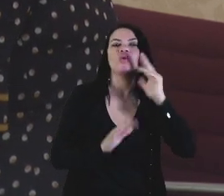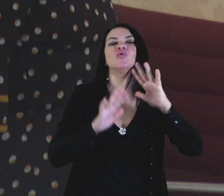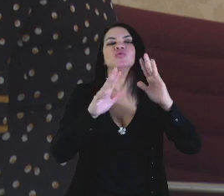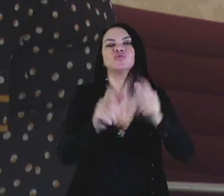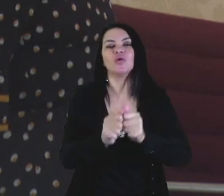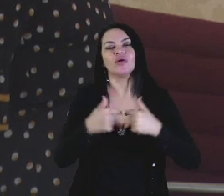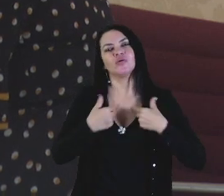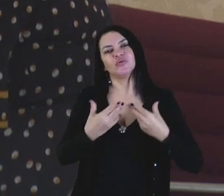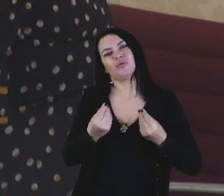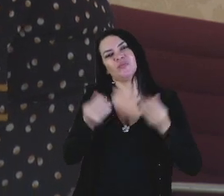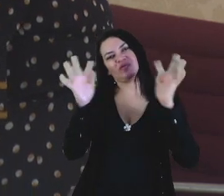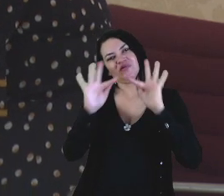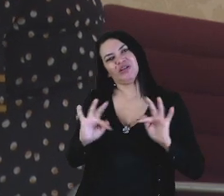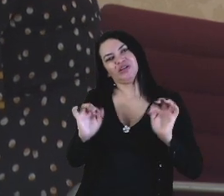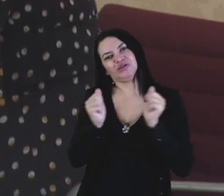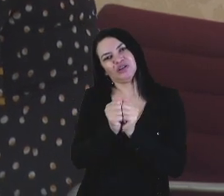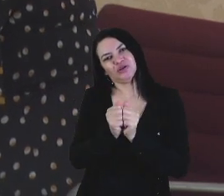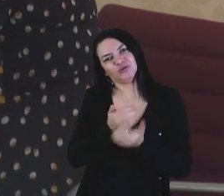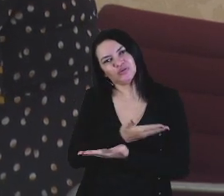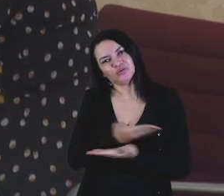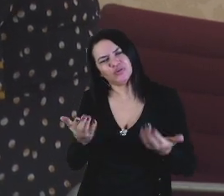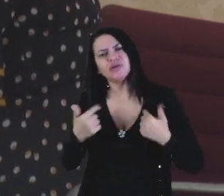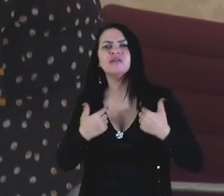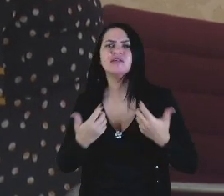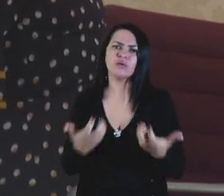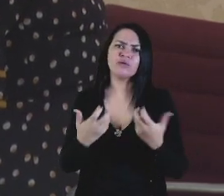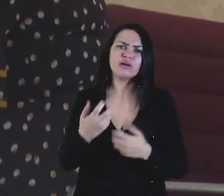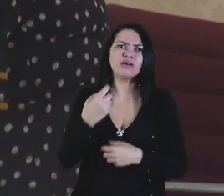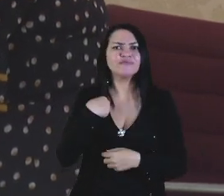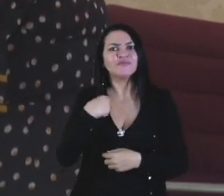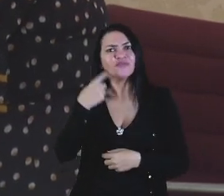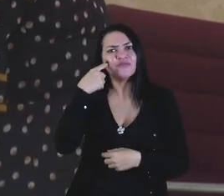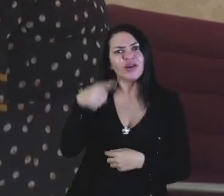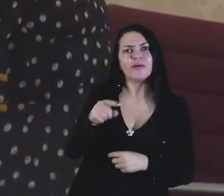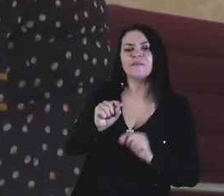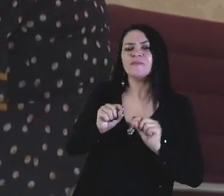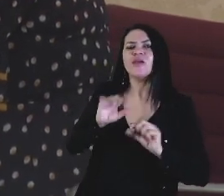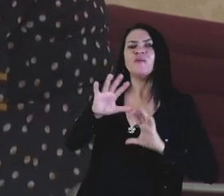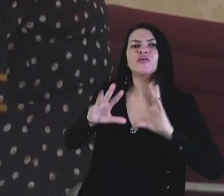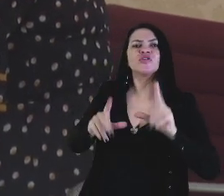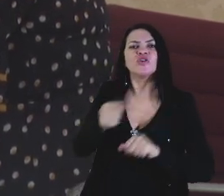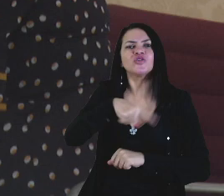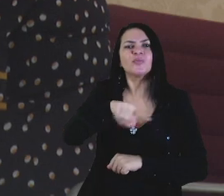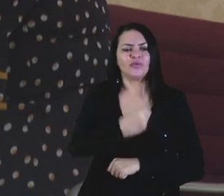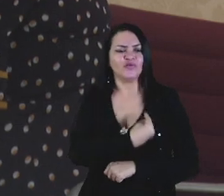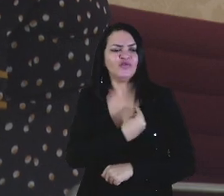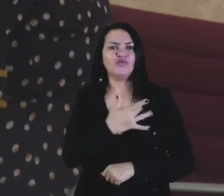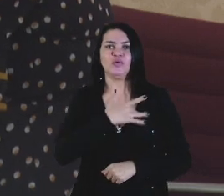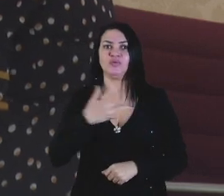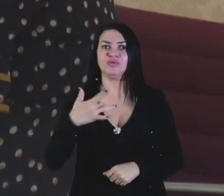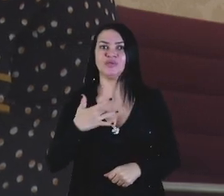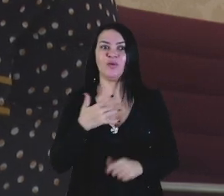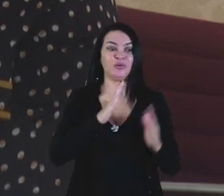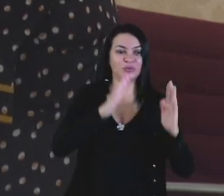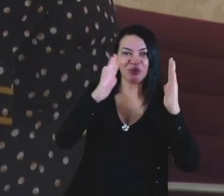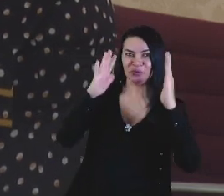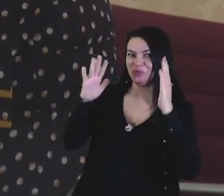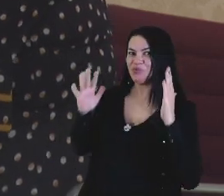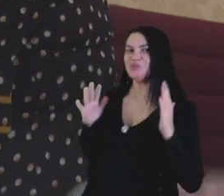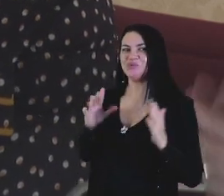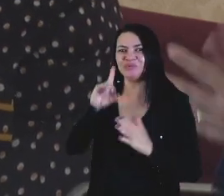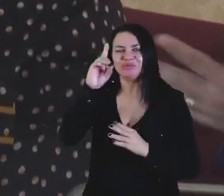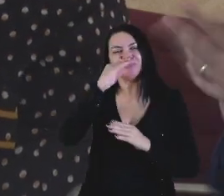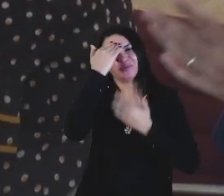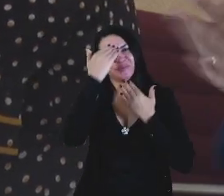Estou muito contente com que está aqui presente e espero ver, pelo menos daqui a três meses, todo mundo vive com saúde e com a família em pé. Obrigada a todos